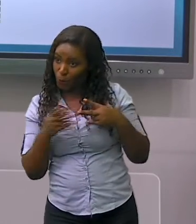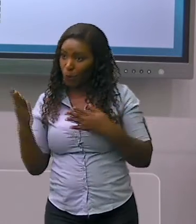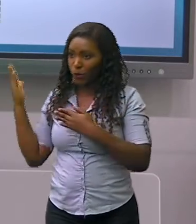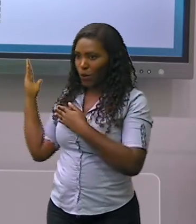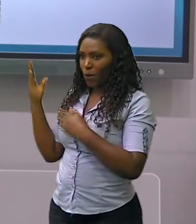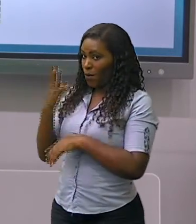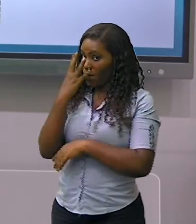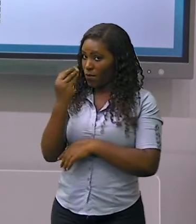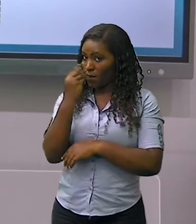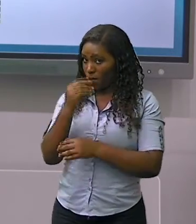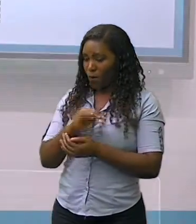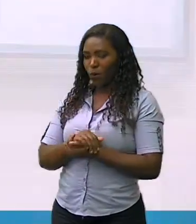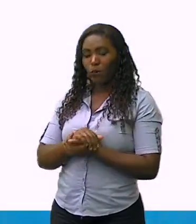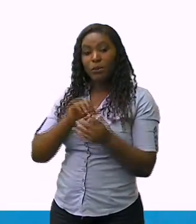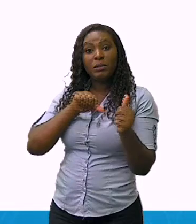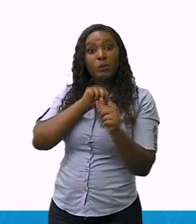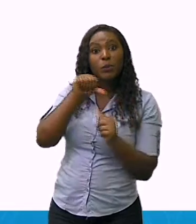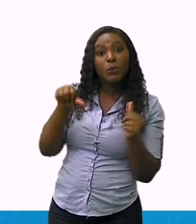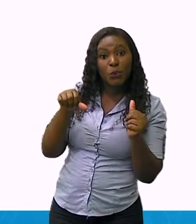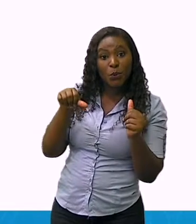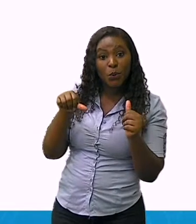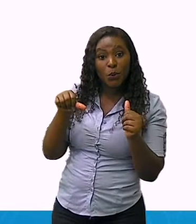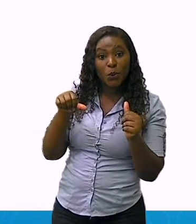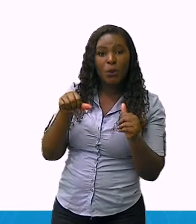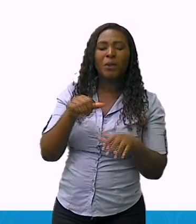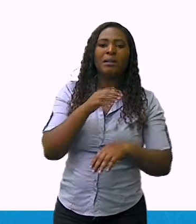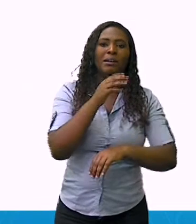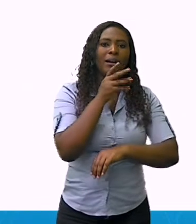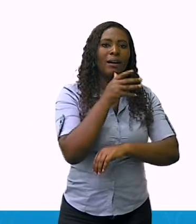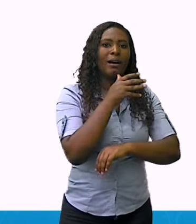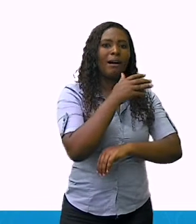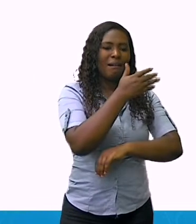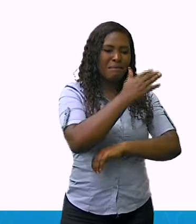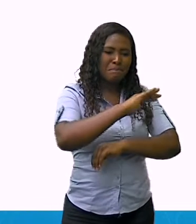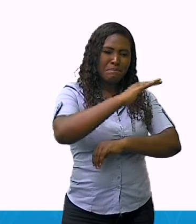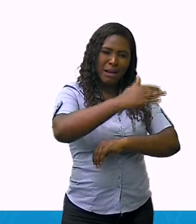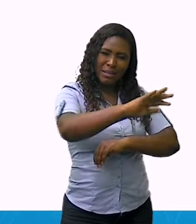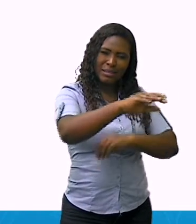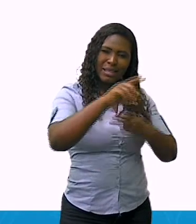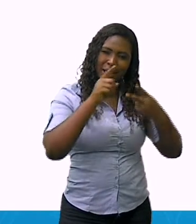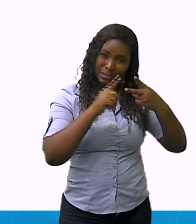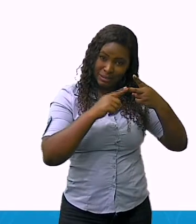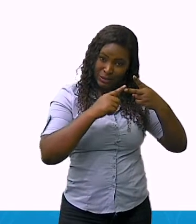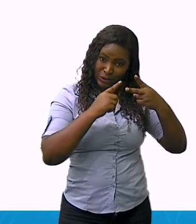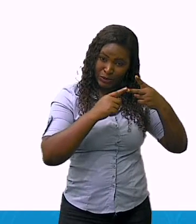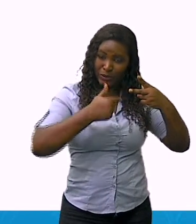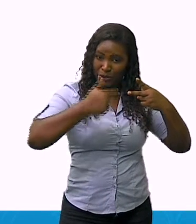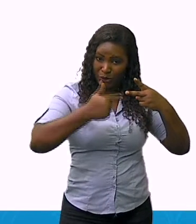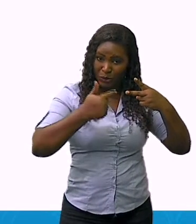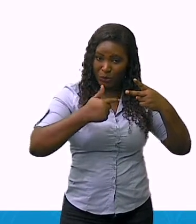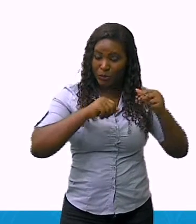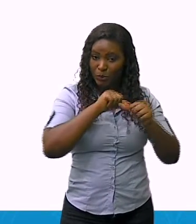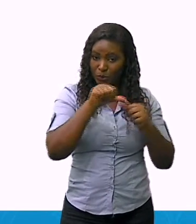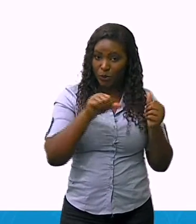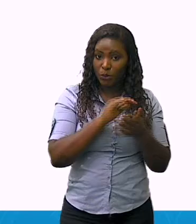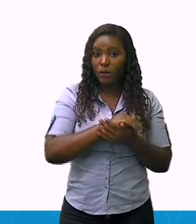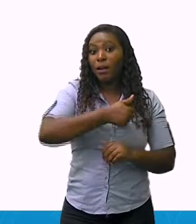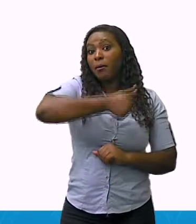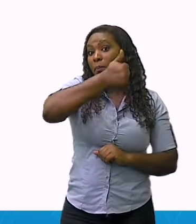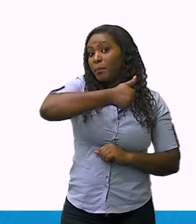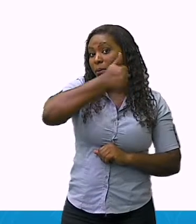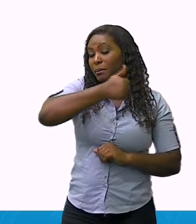fotografias de diferentes tempos no município de Governador Valadares. A primeira